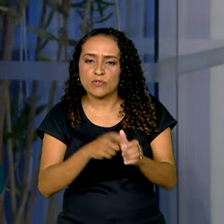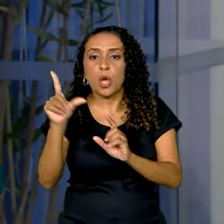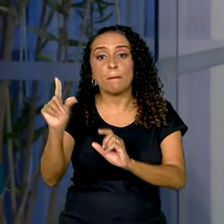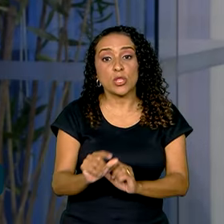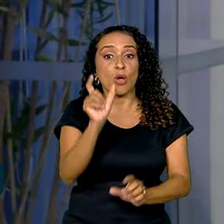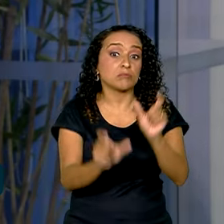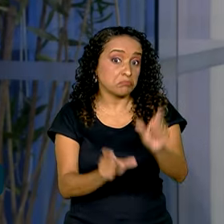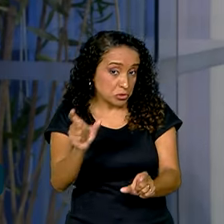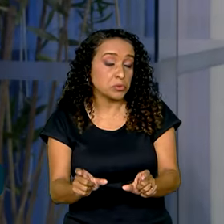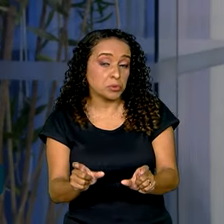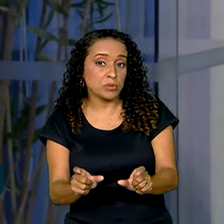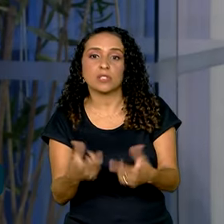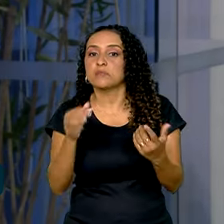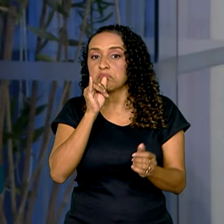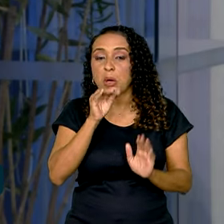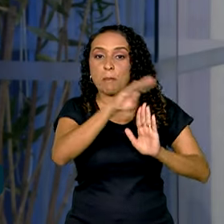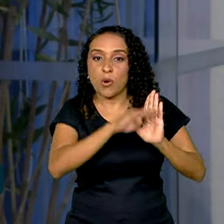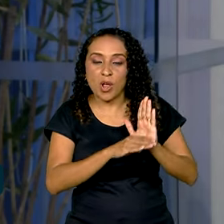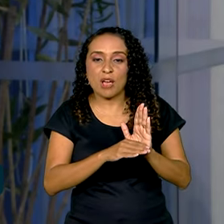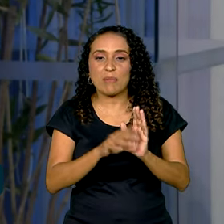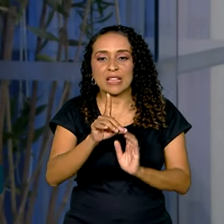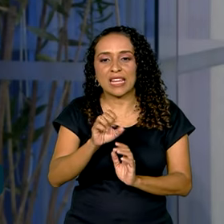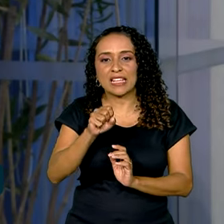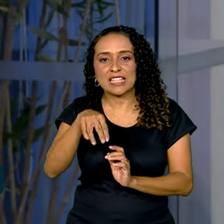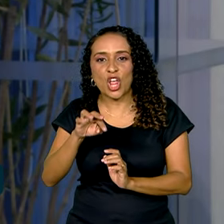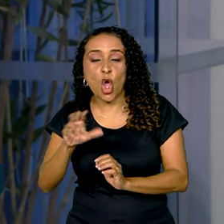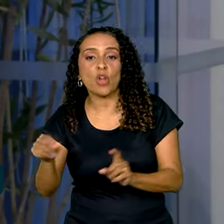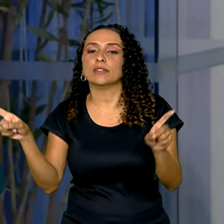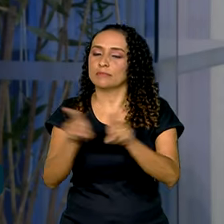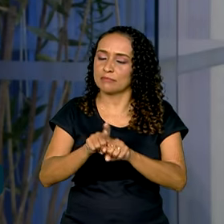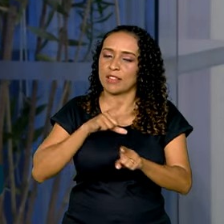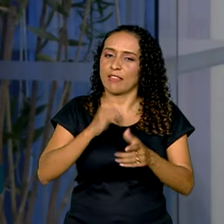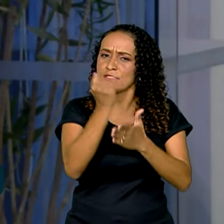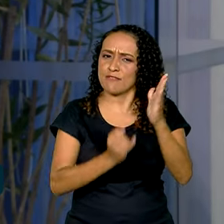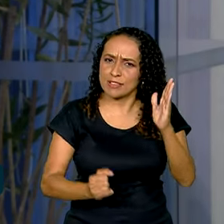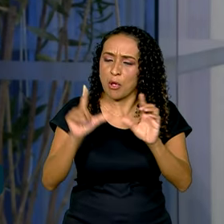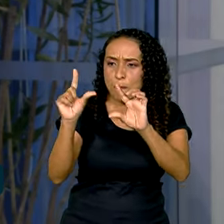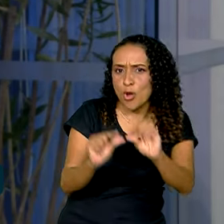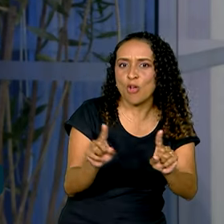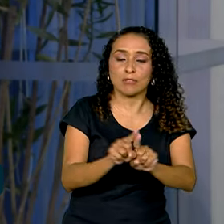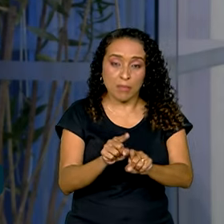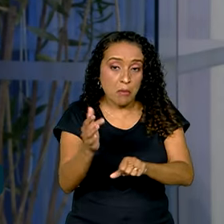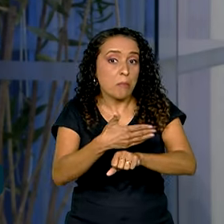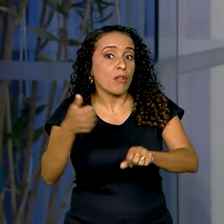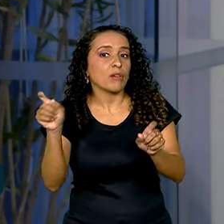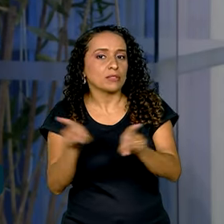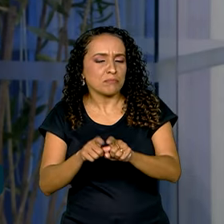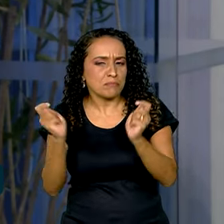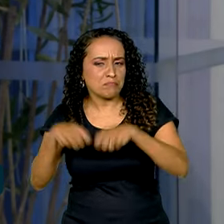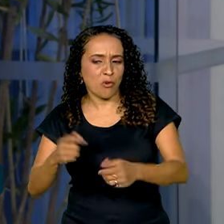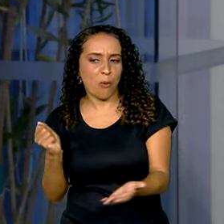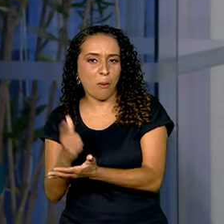das pessoas, por exemplo, o resultado do programa Desenrola. Além disso, teve inflação mais baixa, que melhora o poder de compra das